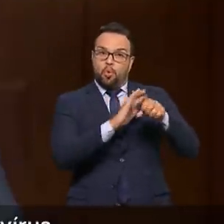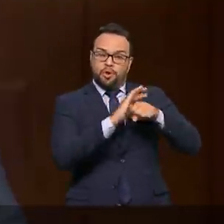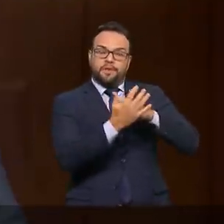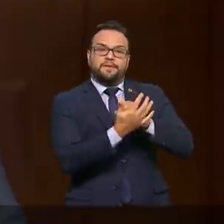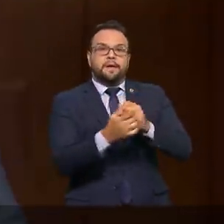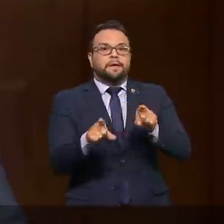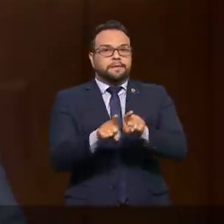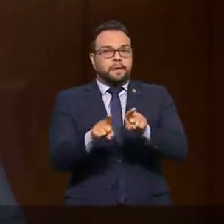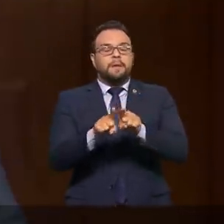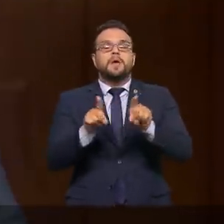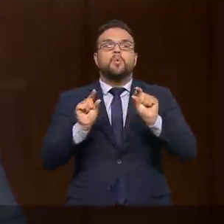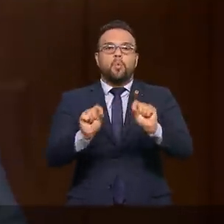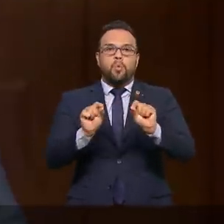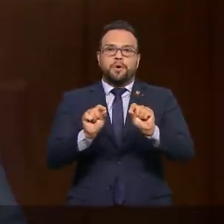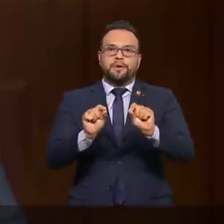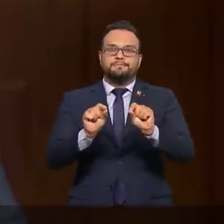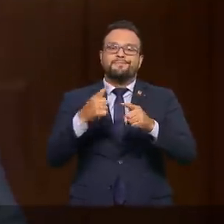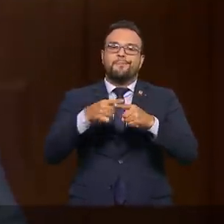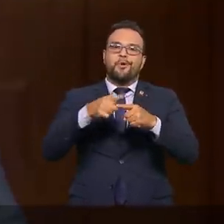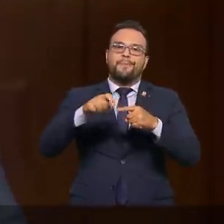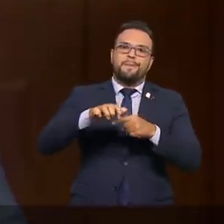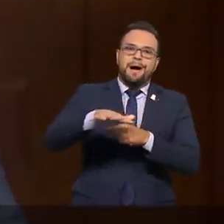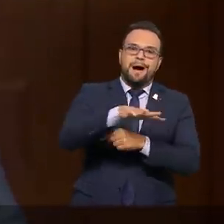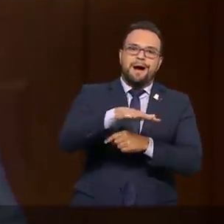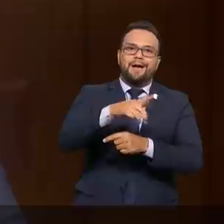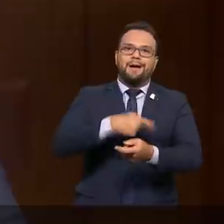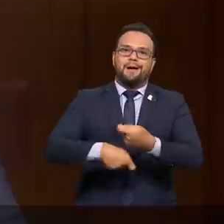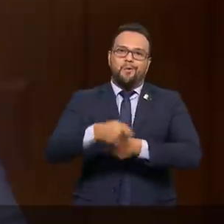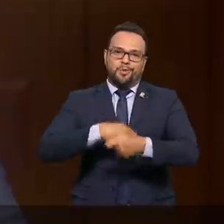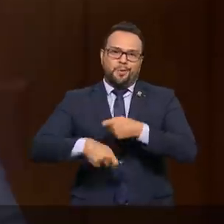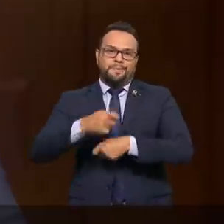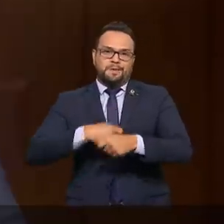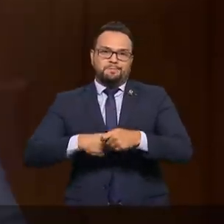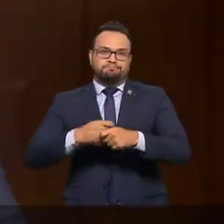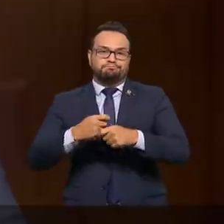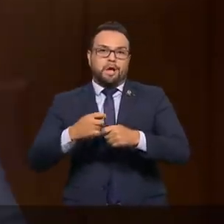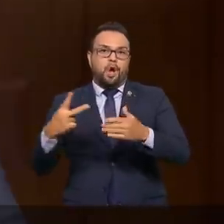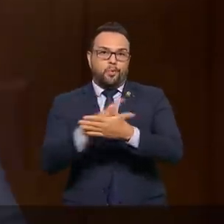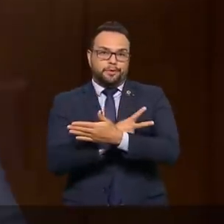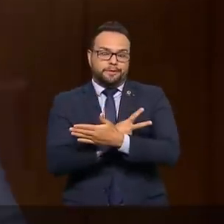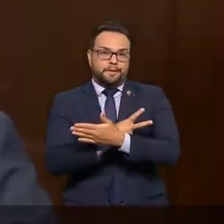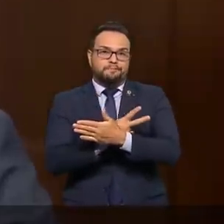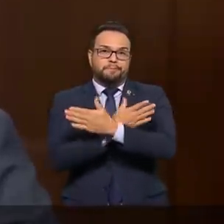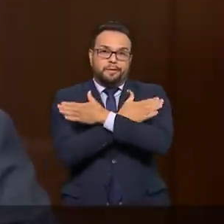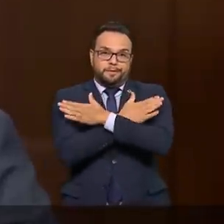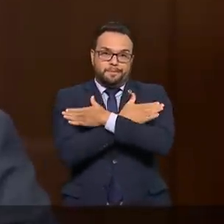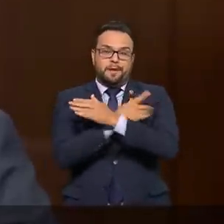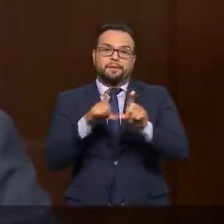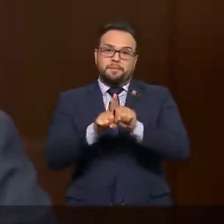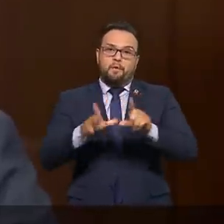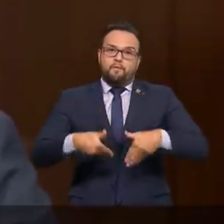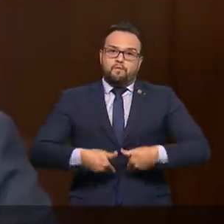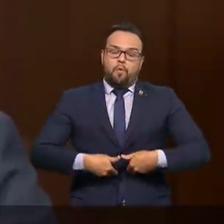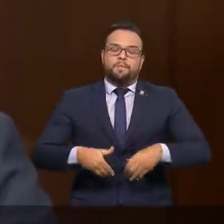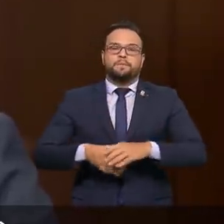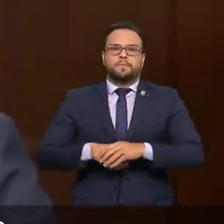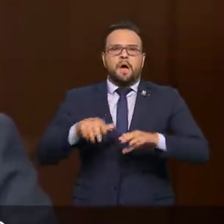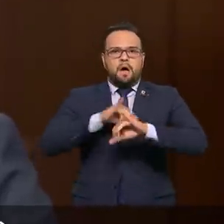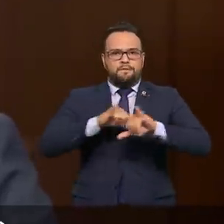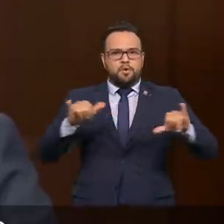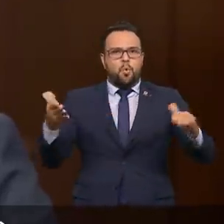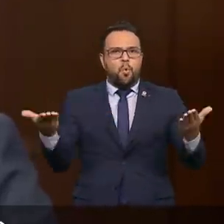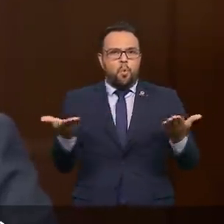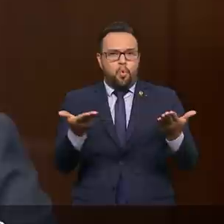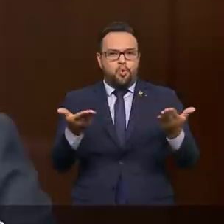coronavírus como para combater o caos na economia, que poderia gerar desemprego e fome. Quero destacar que hoje